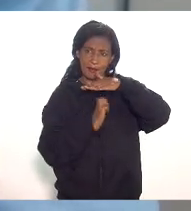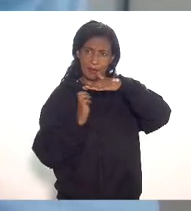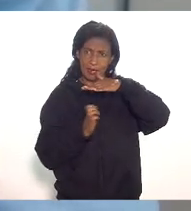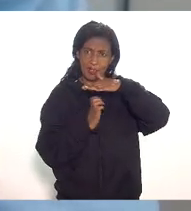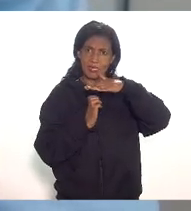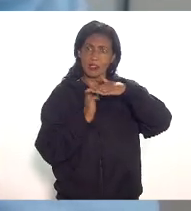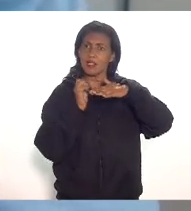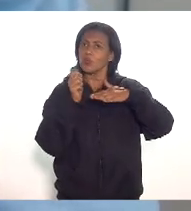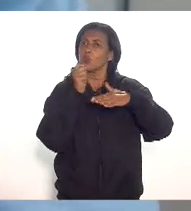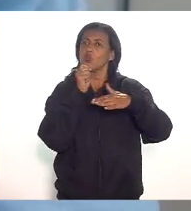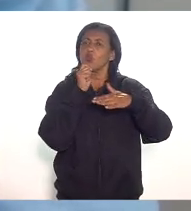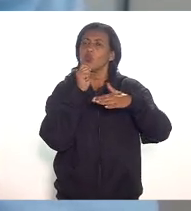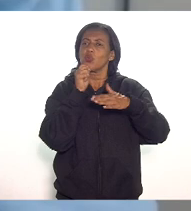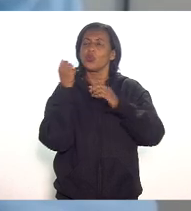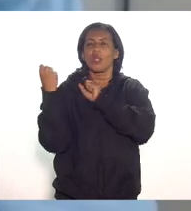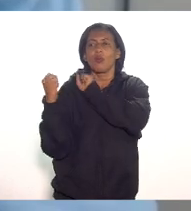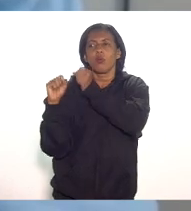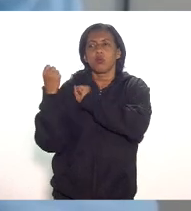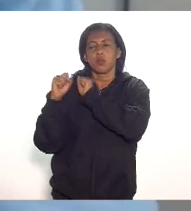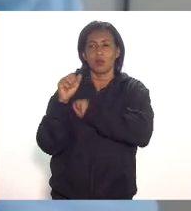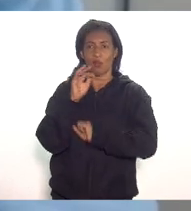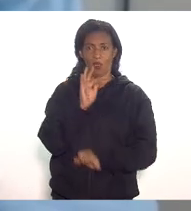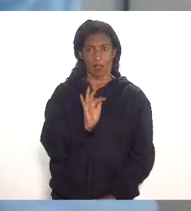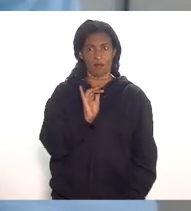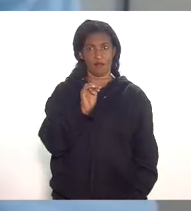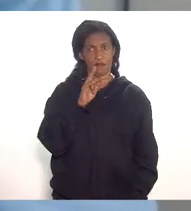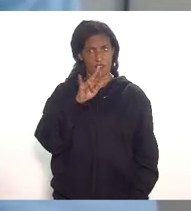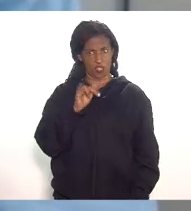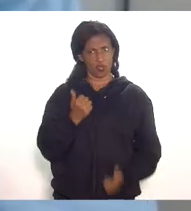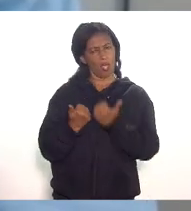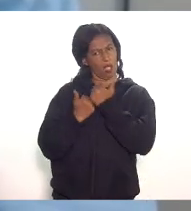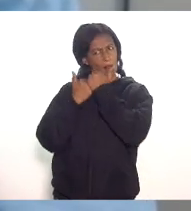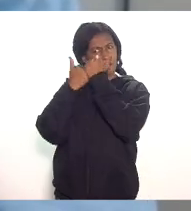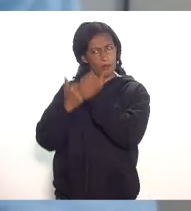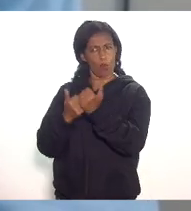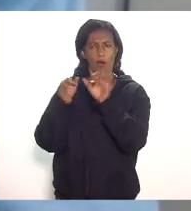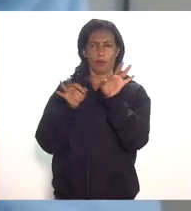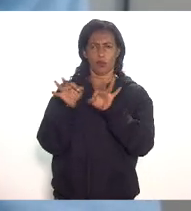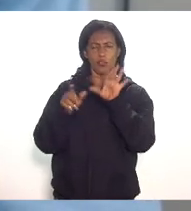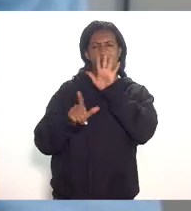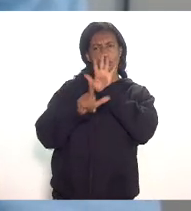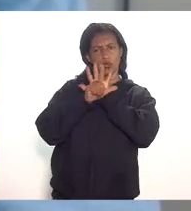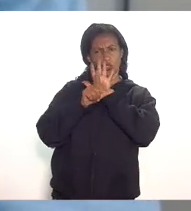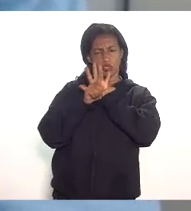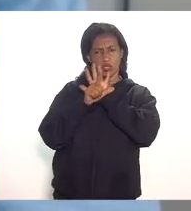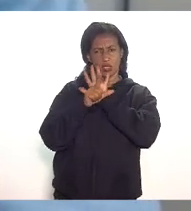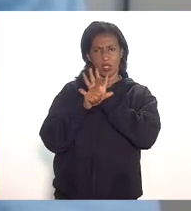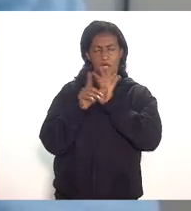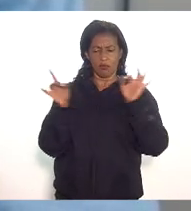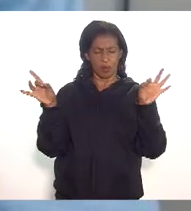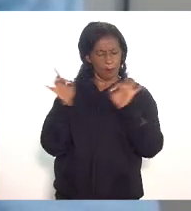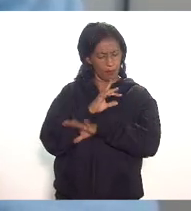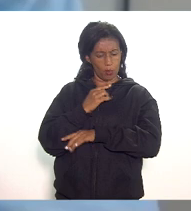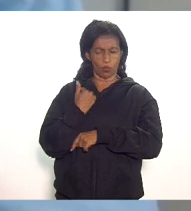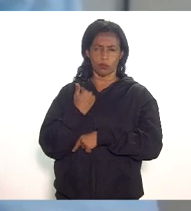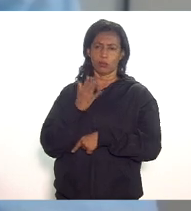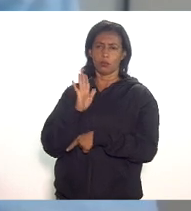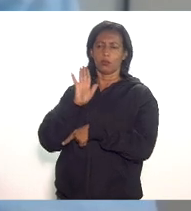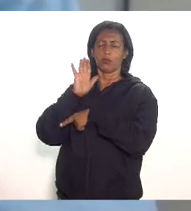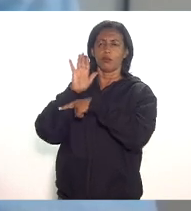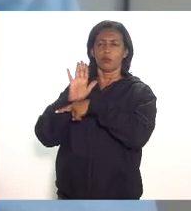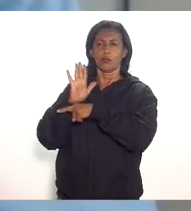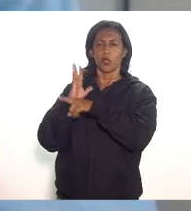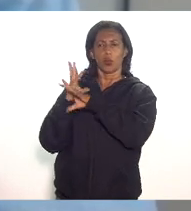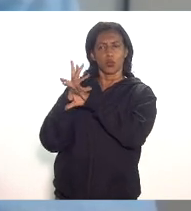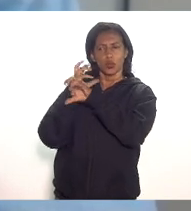essa indústria então a FIJ já apoia a aprovação do projeto de lei e fica à disposição para ajudar nos